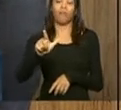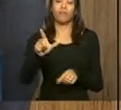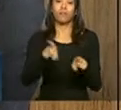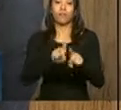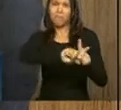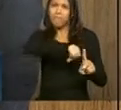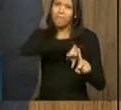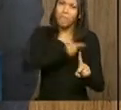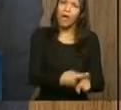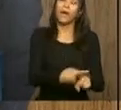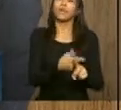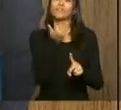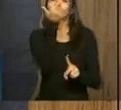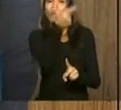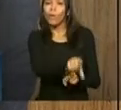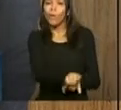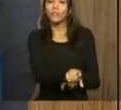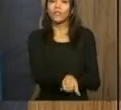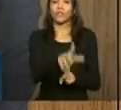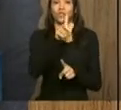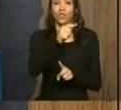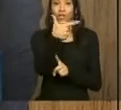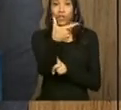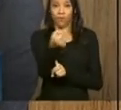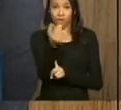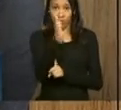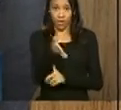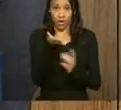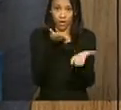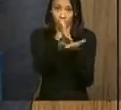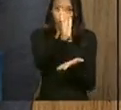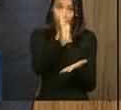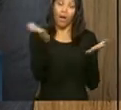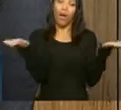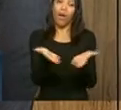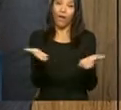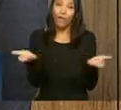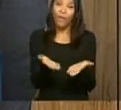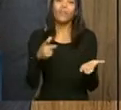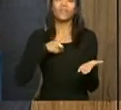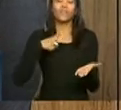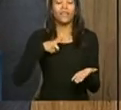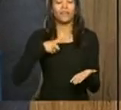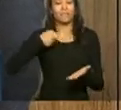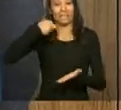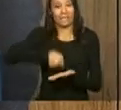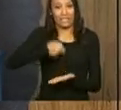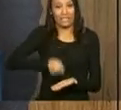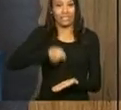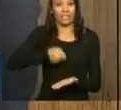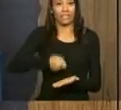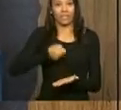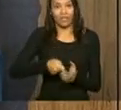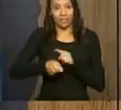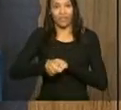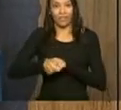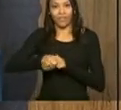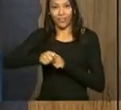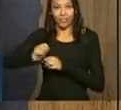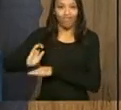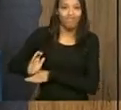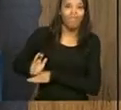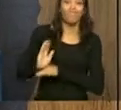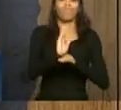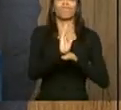adicionais de capital que o G20 já havia aprovado, agora haveria uma exigência adicional que basicamente seriam